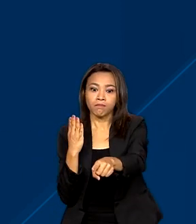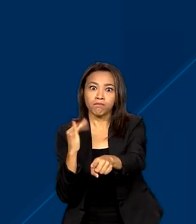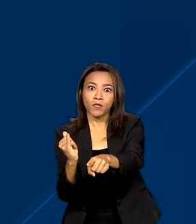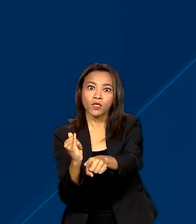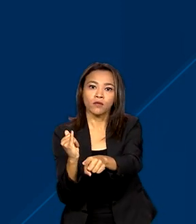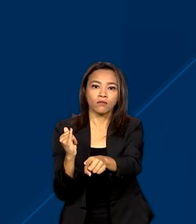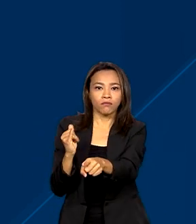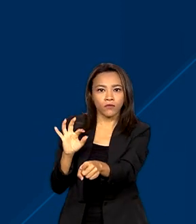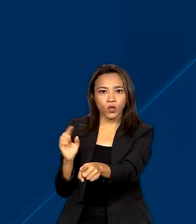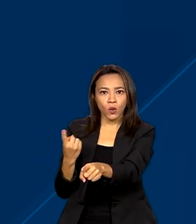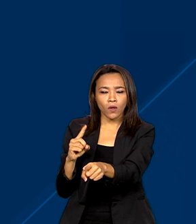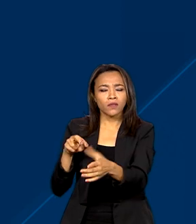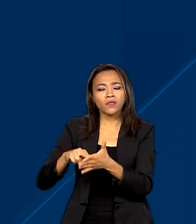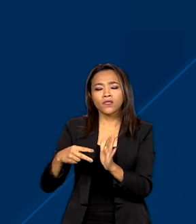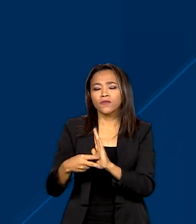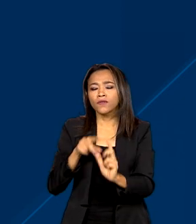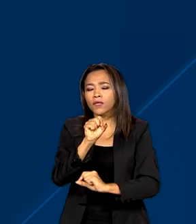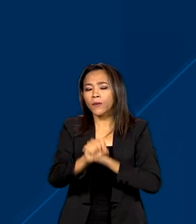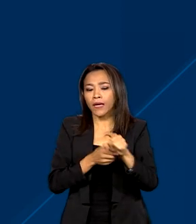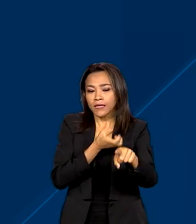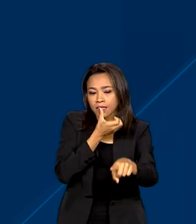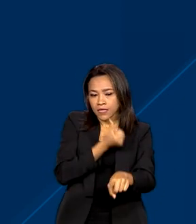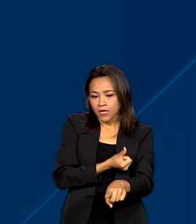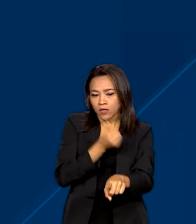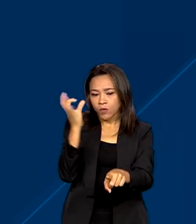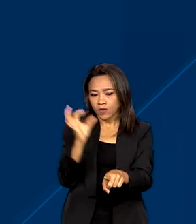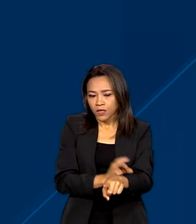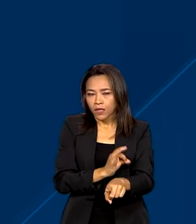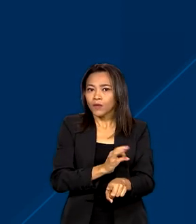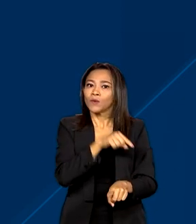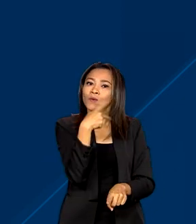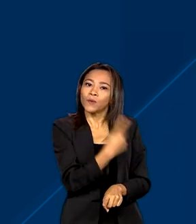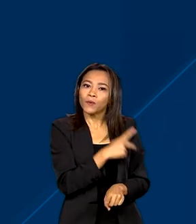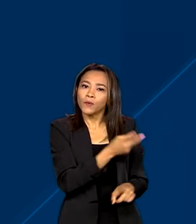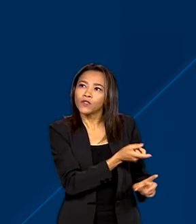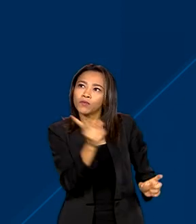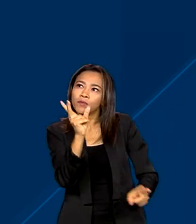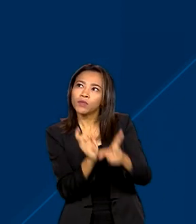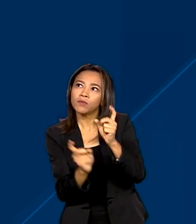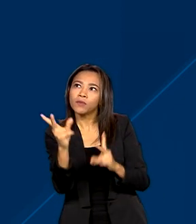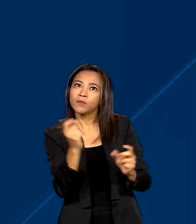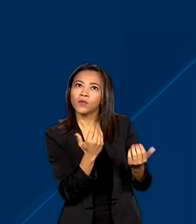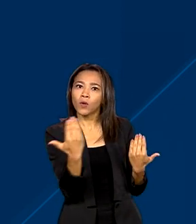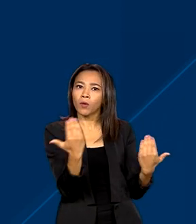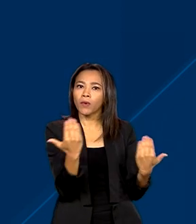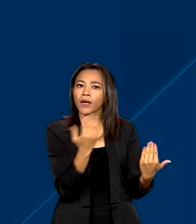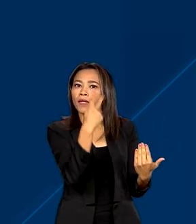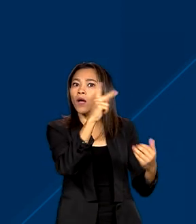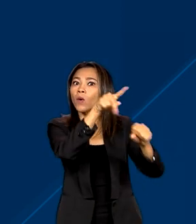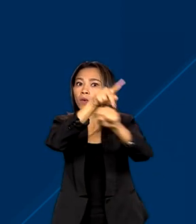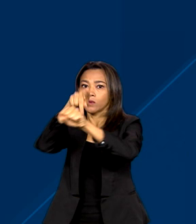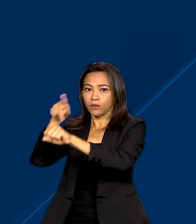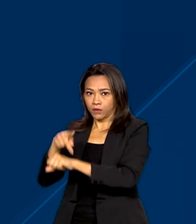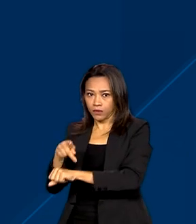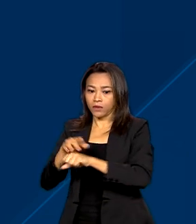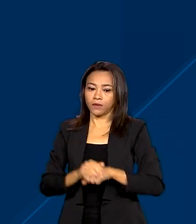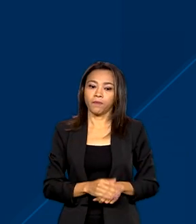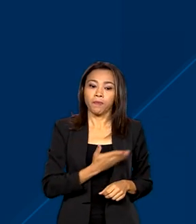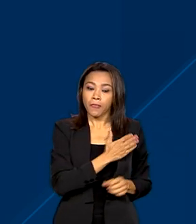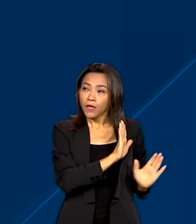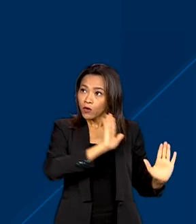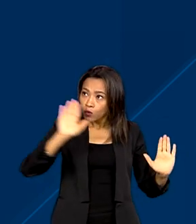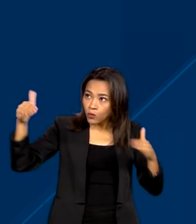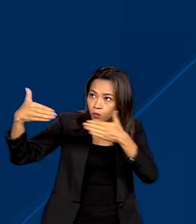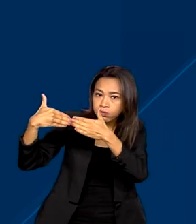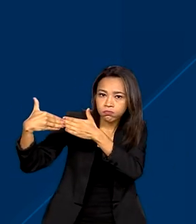Isso representa cerca de 6% do comércio brasileiro com outros países. Especificamente com os Emirados